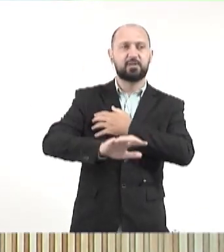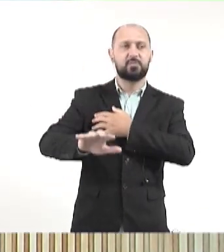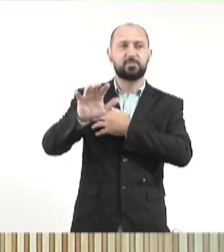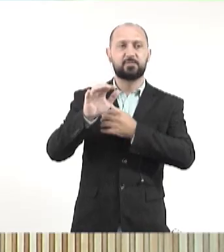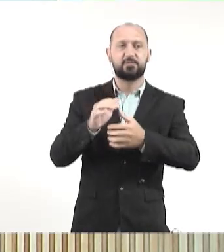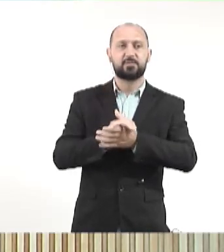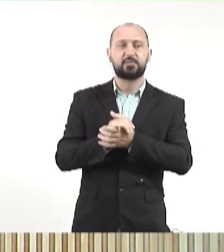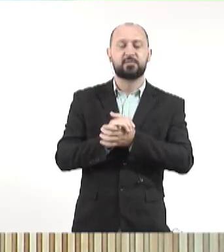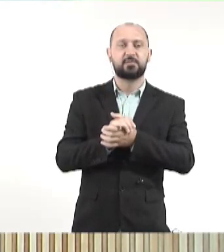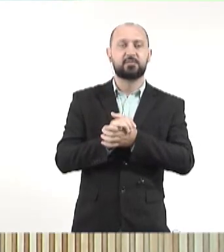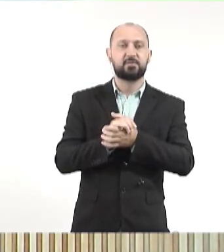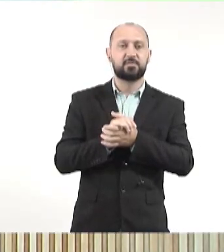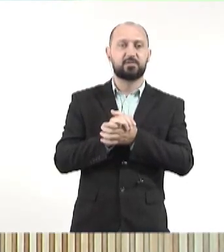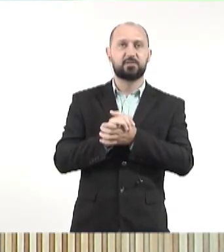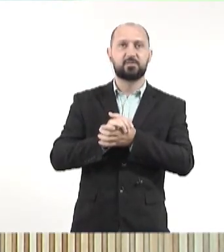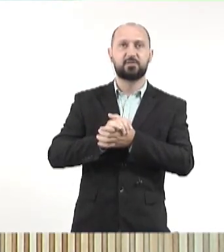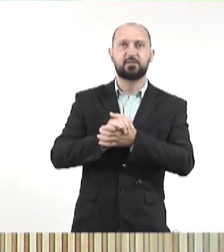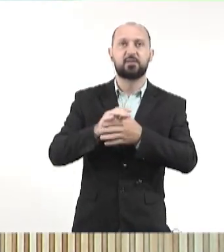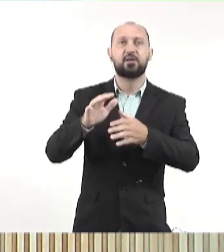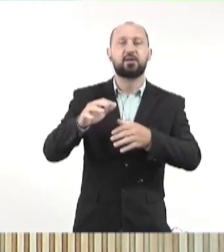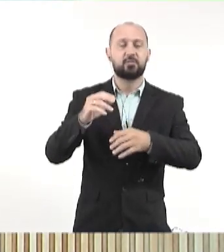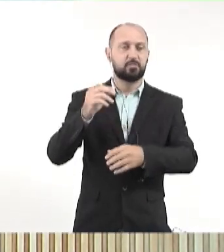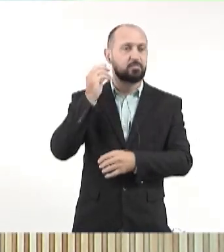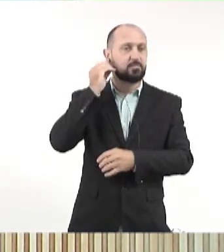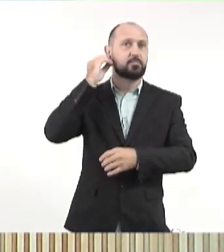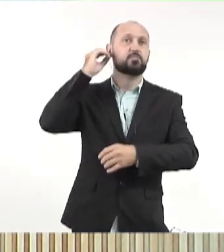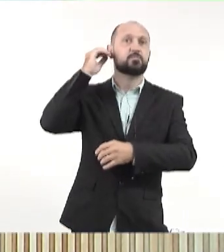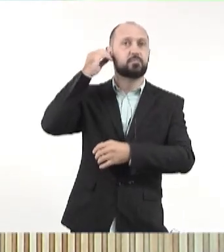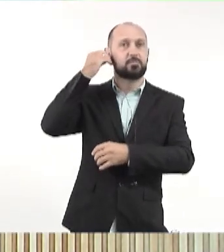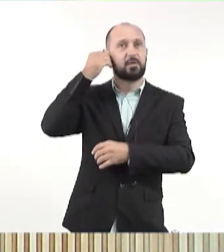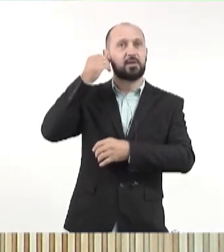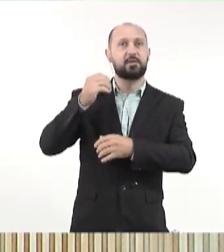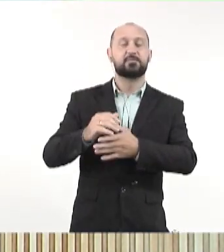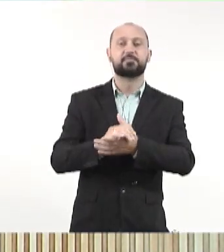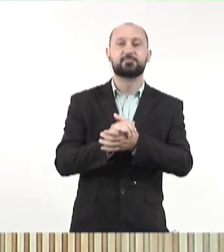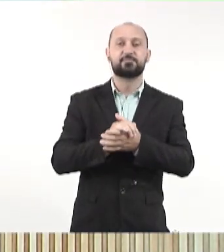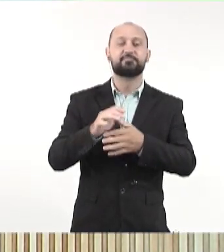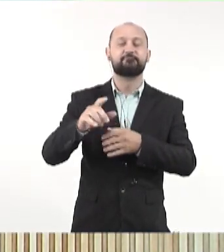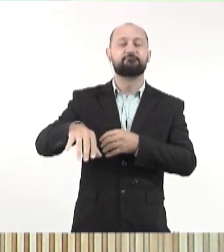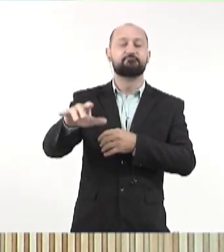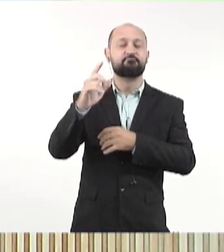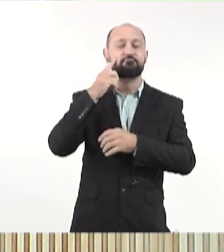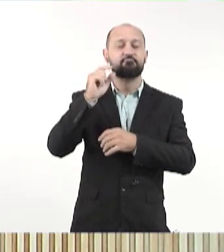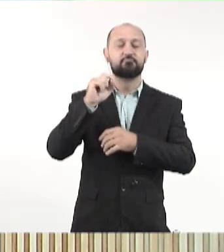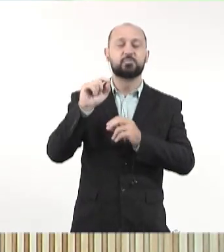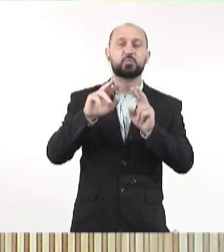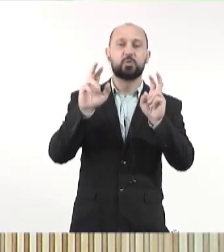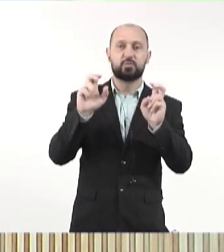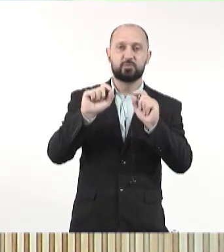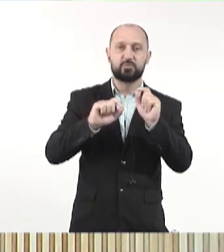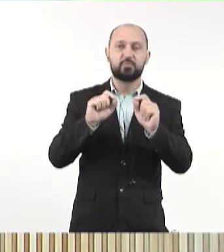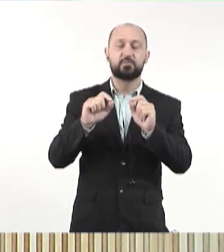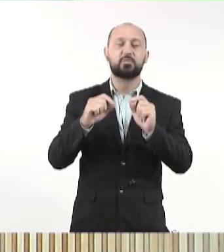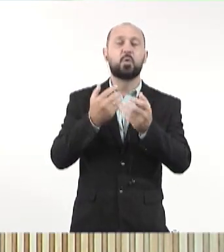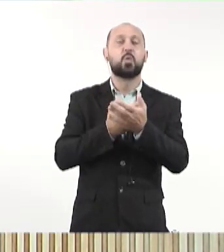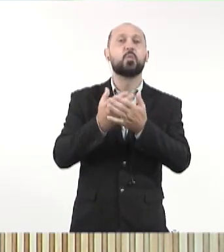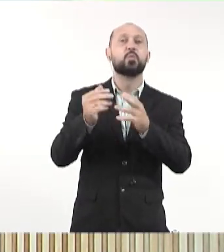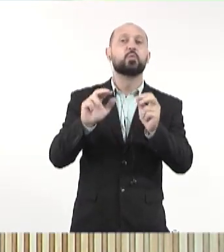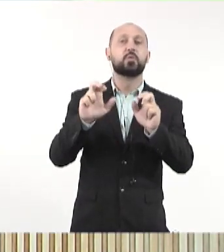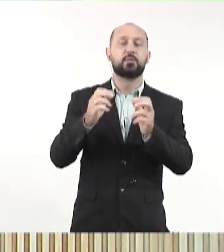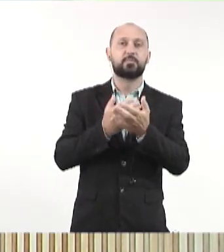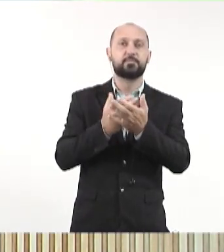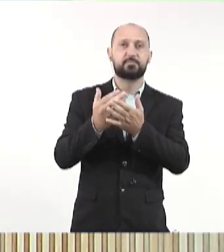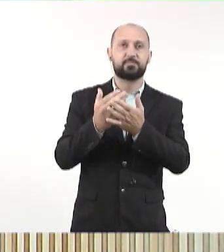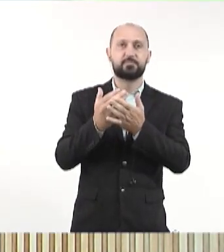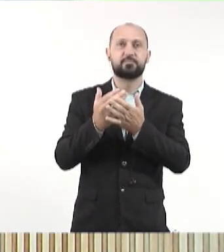um dos grandes temas, né, e como as áreas jurídicas do governo vão compartilhar informações sobre esse assunto. Mas, começar do ponto de partida,